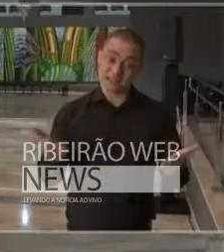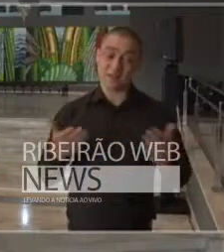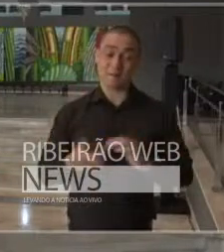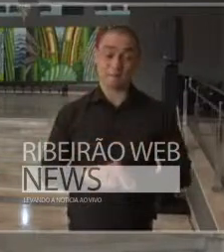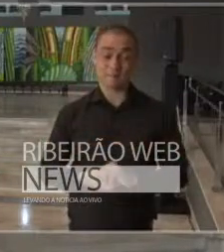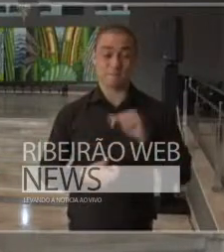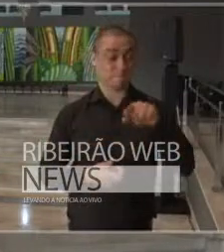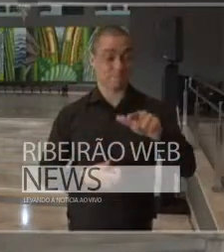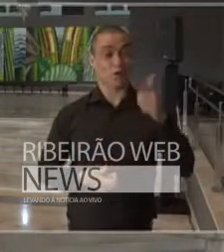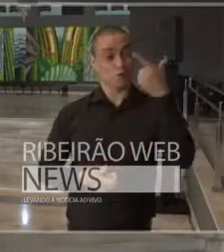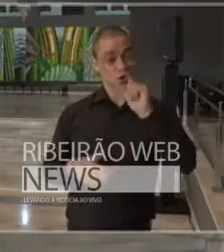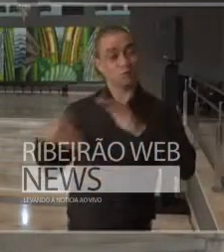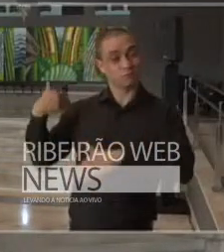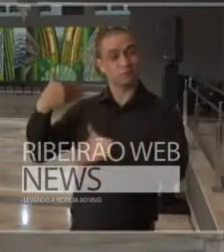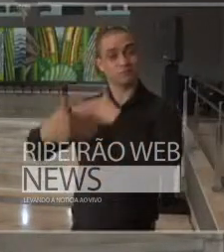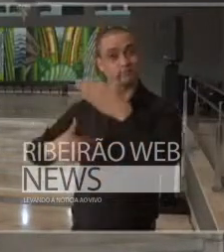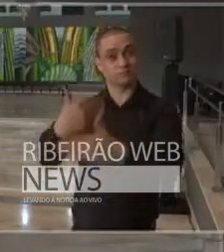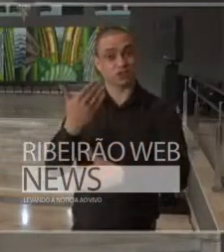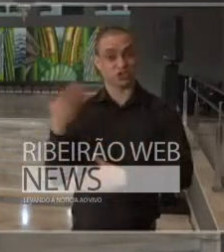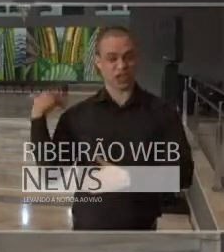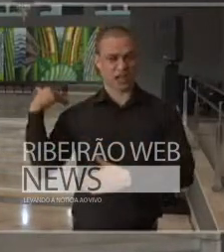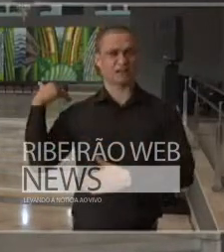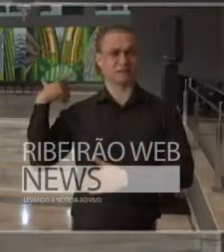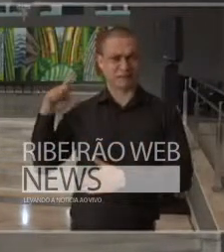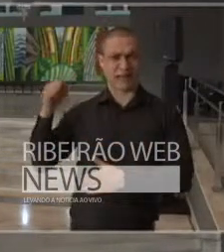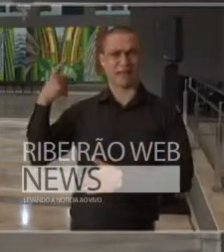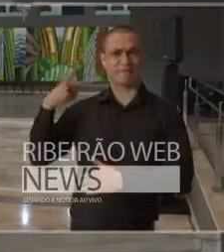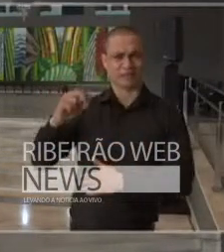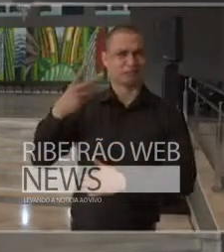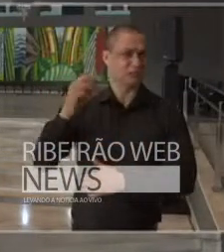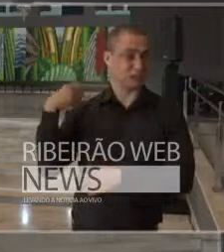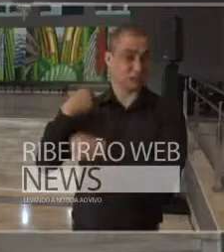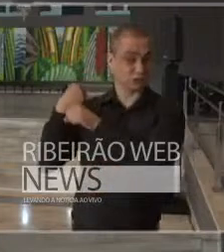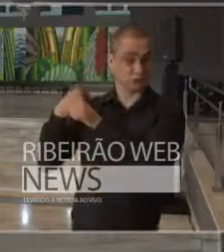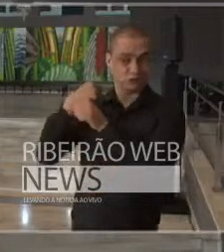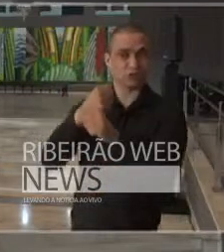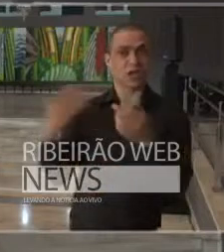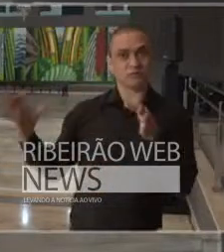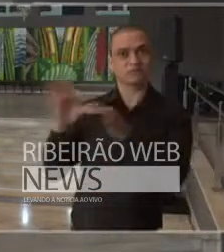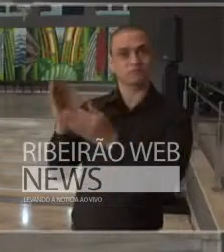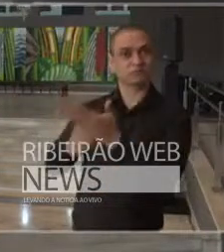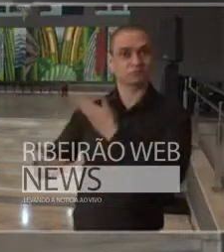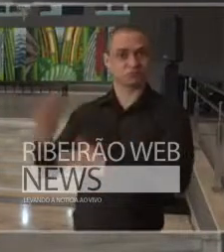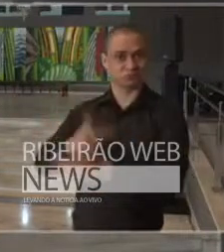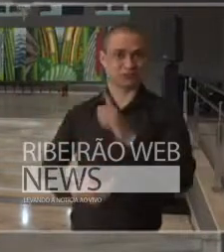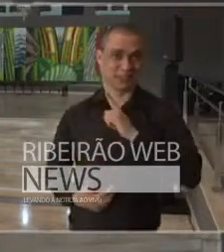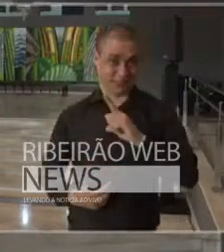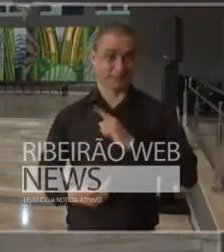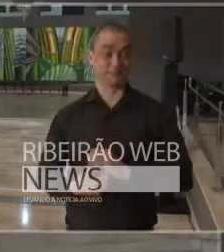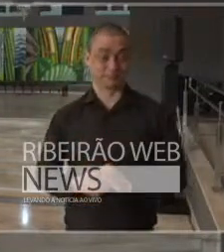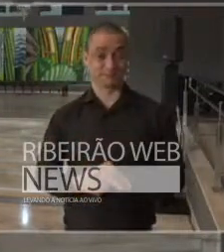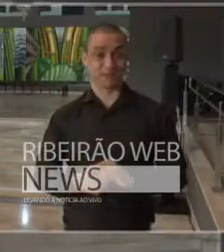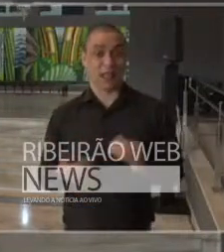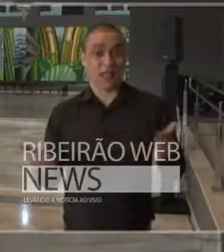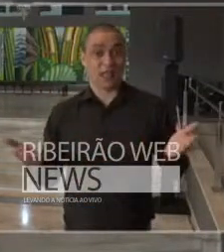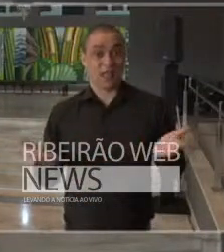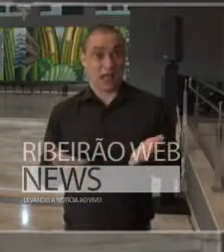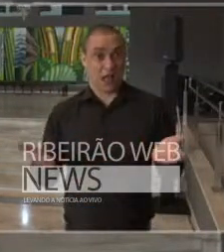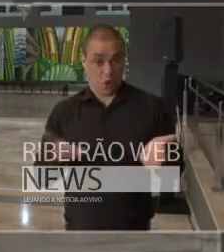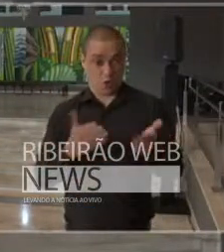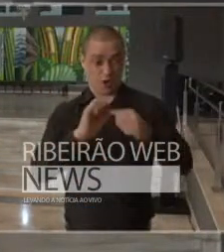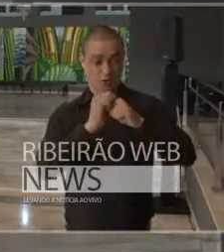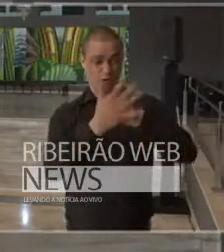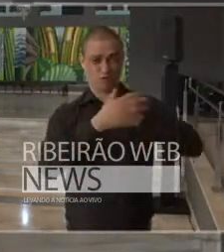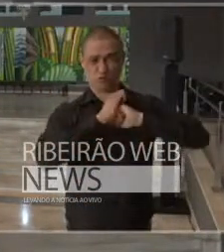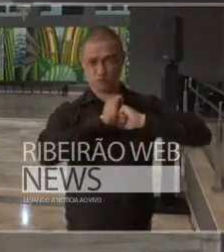acontecendo ao longo dessas últimas décadas com uma série de interações. E nesse momento que a epidemia